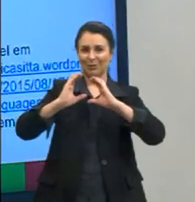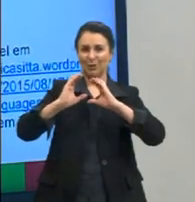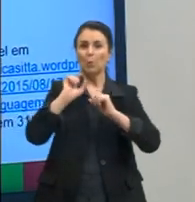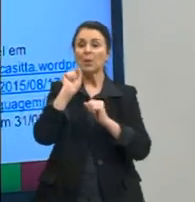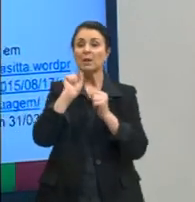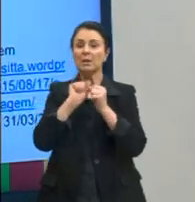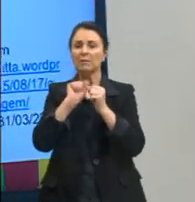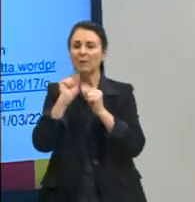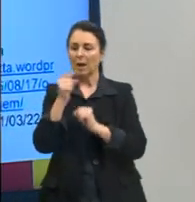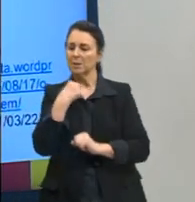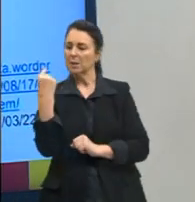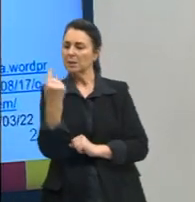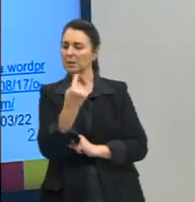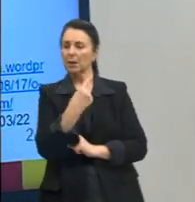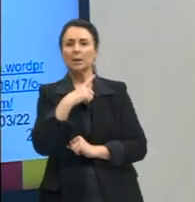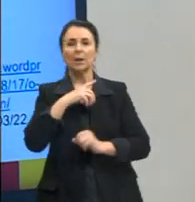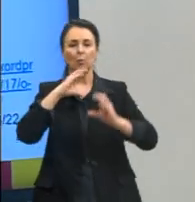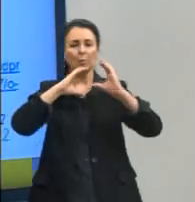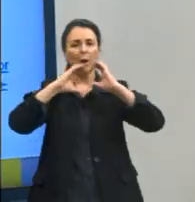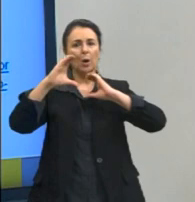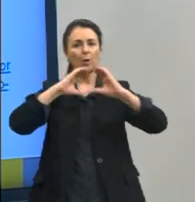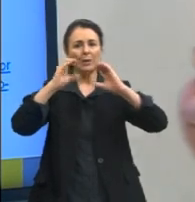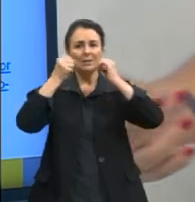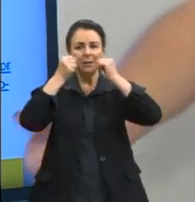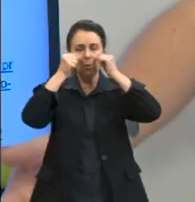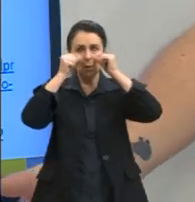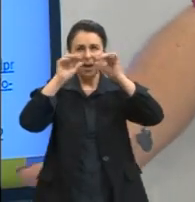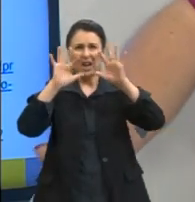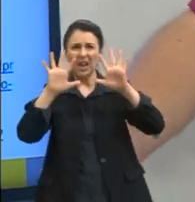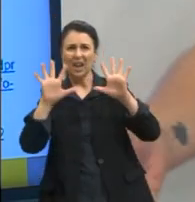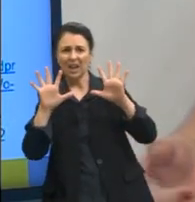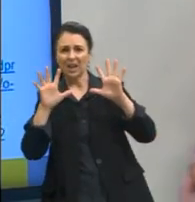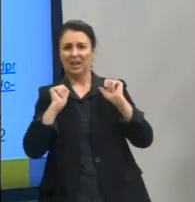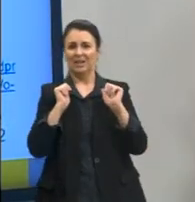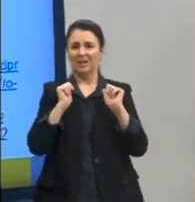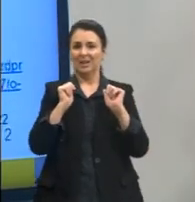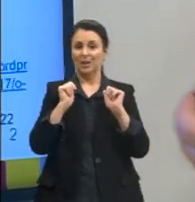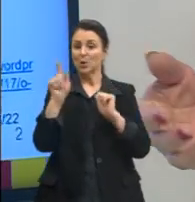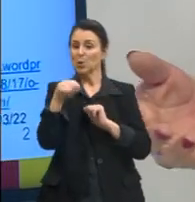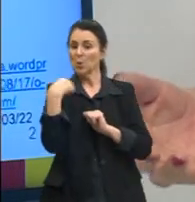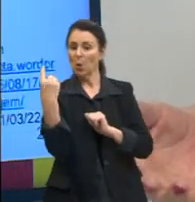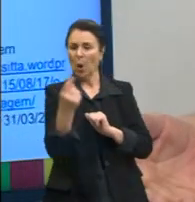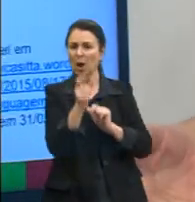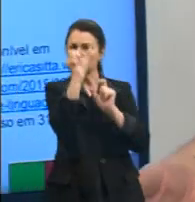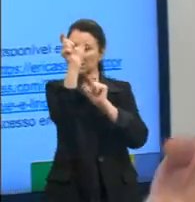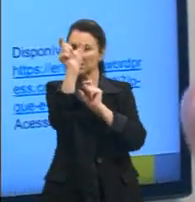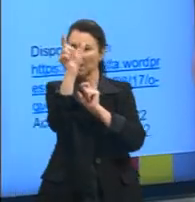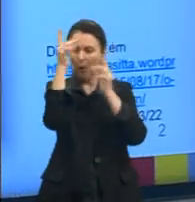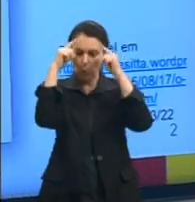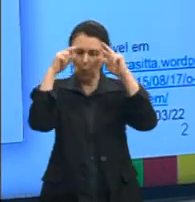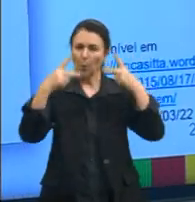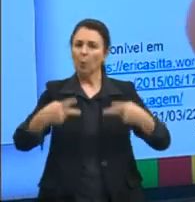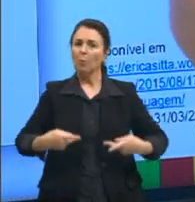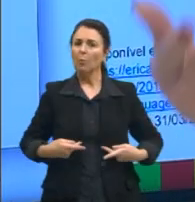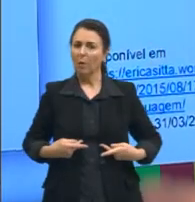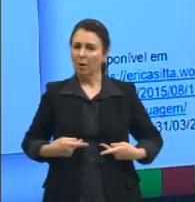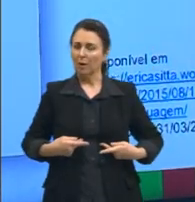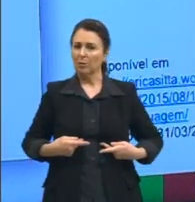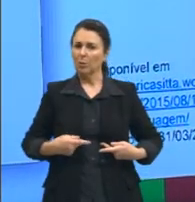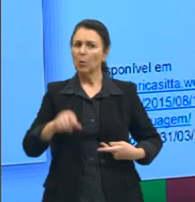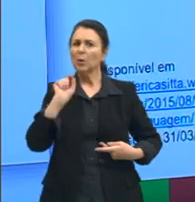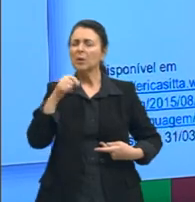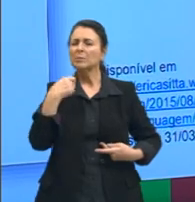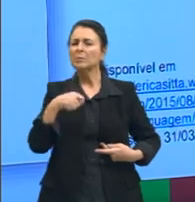faz a gente se comunicar? Como é que a gente se comunica enquanto seres humanos? Que elementos a gente precisa ter para que a comunicação de